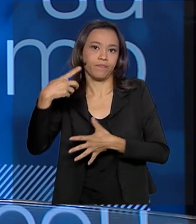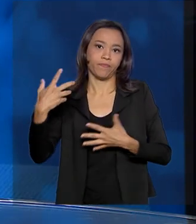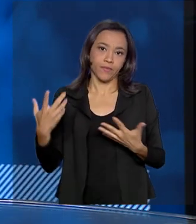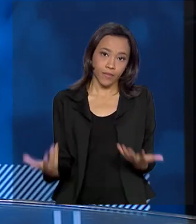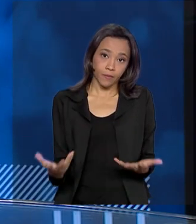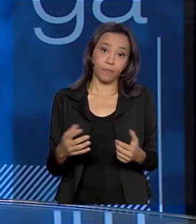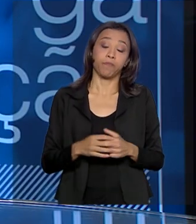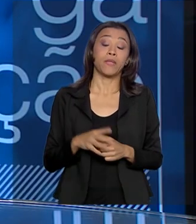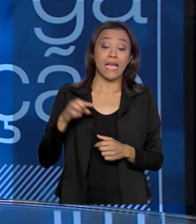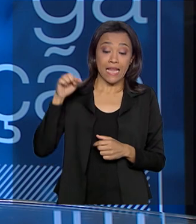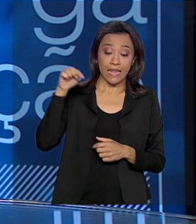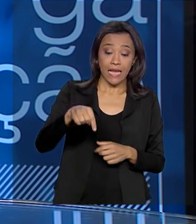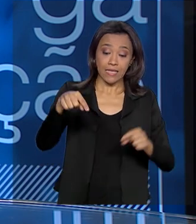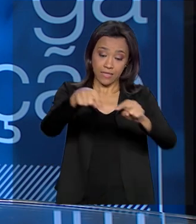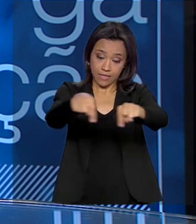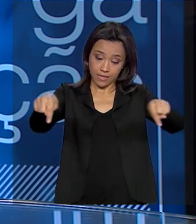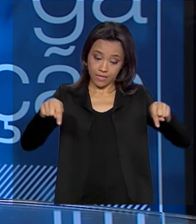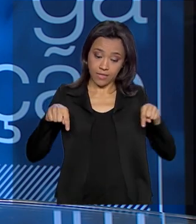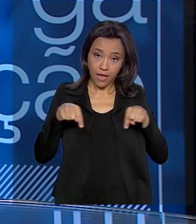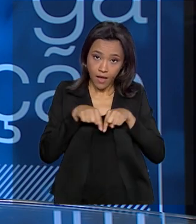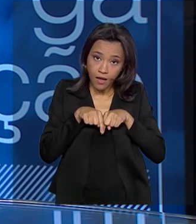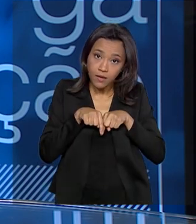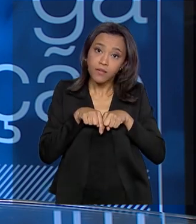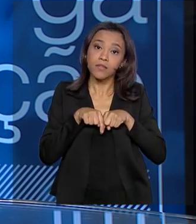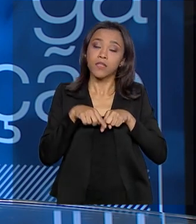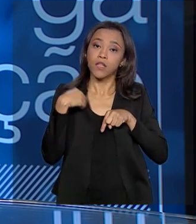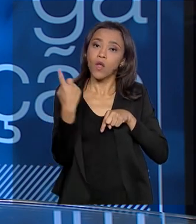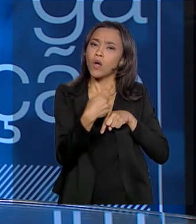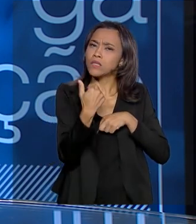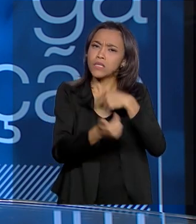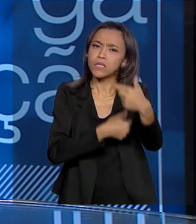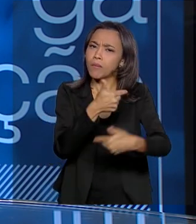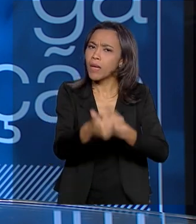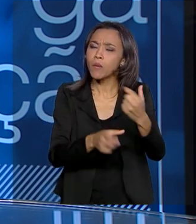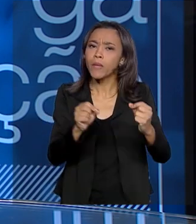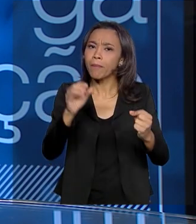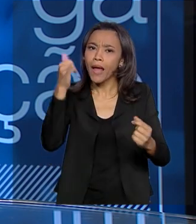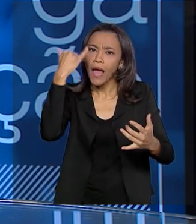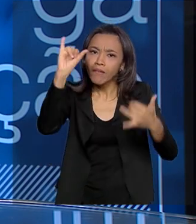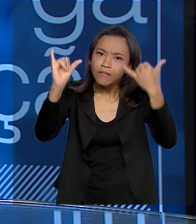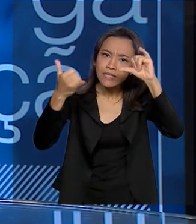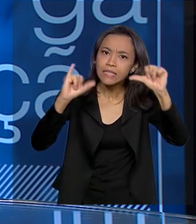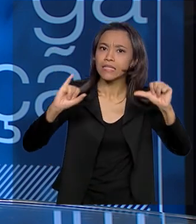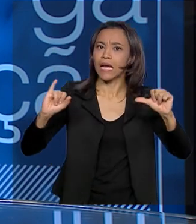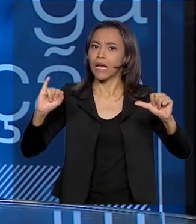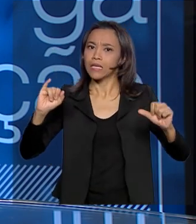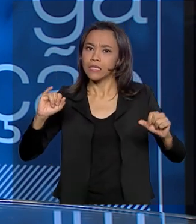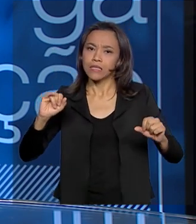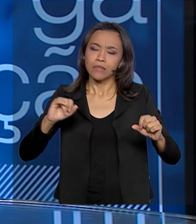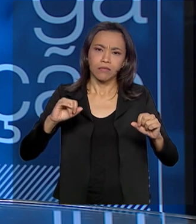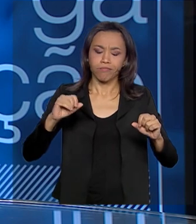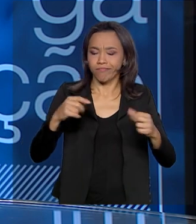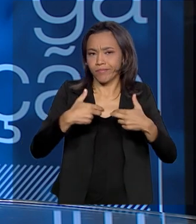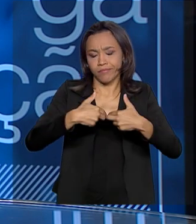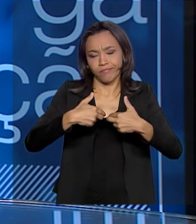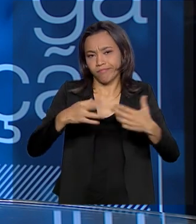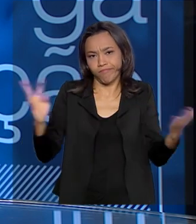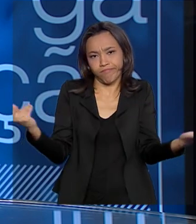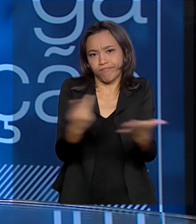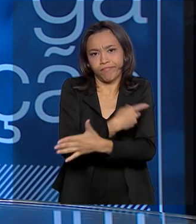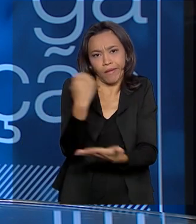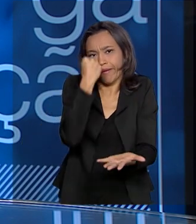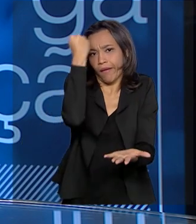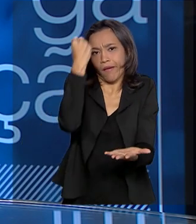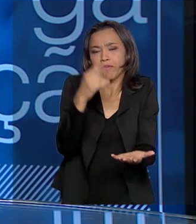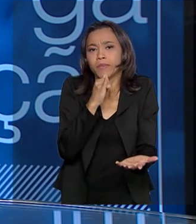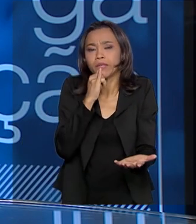Então, nessas salas de situação, nós trabalhamos com a prevenção e a mitigação desses eventos críticos, que são as